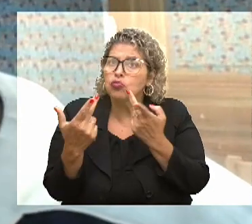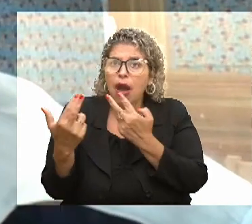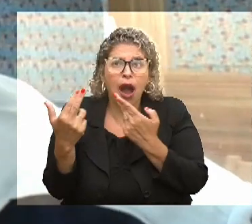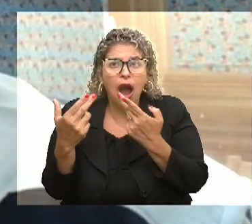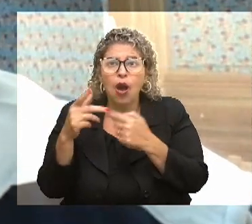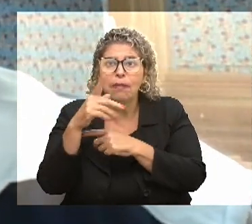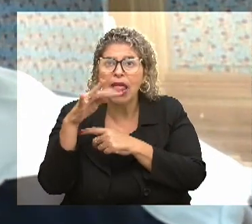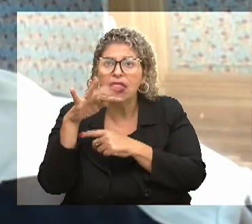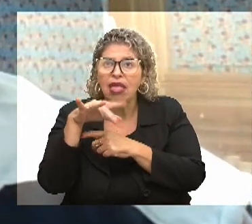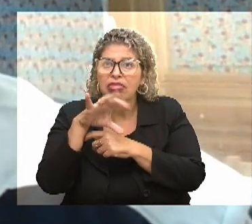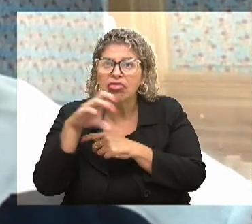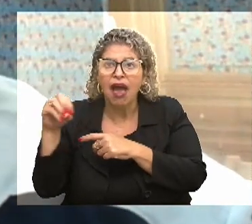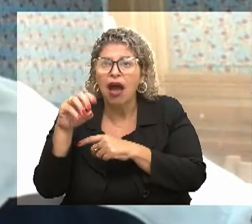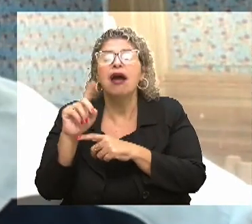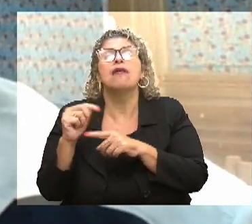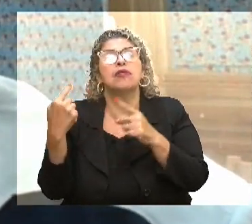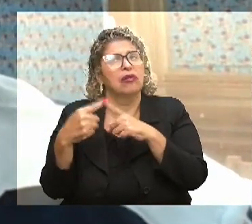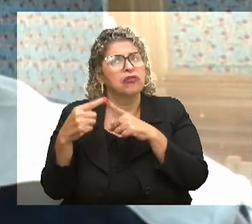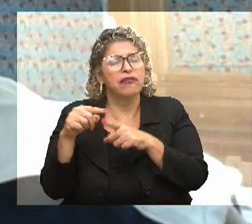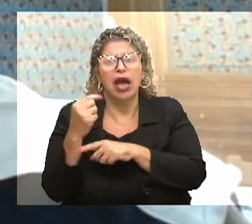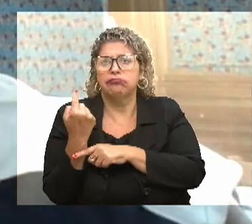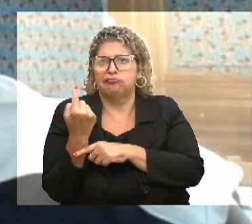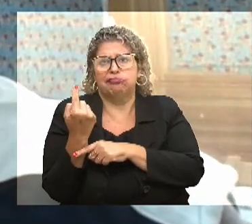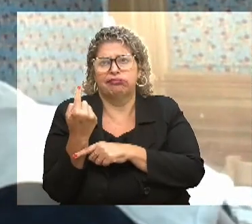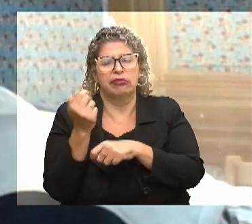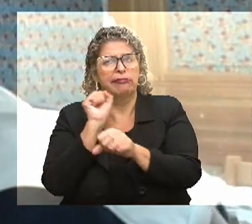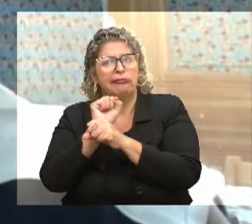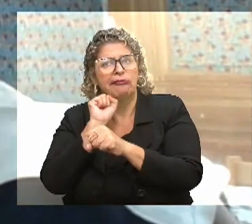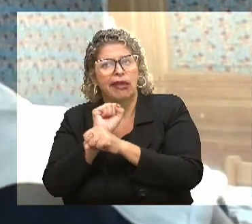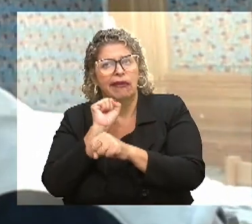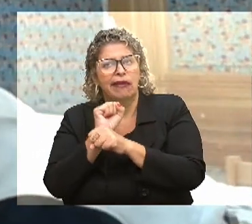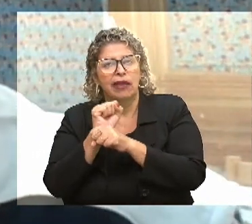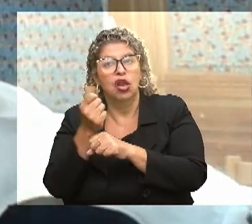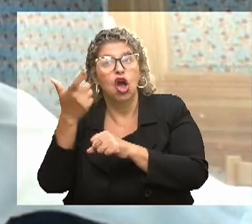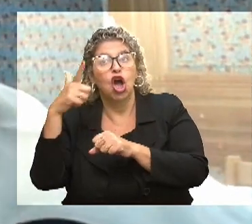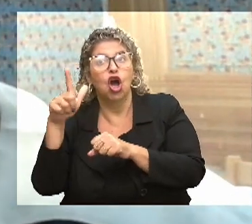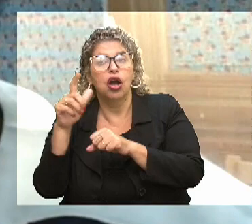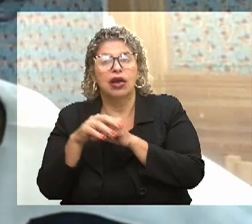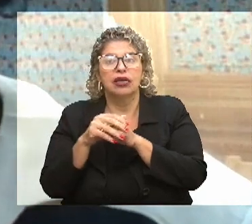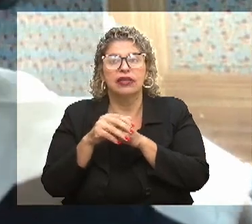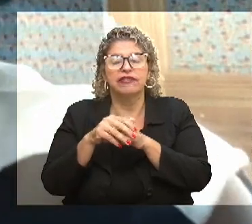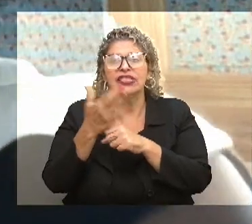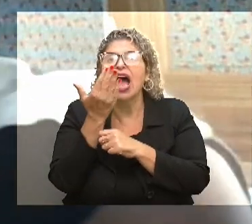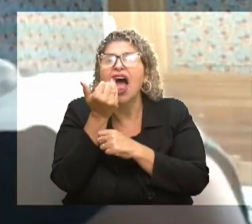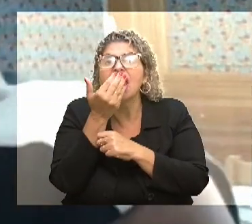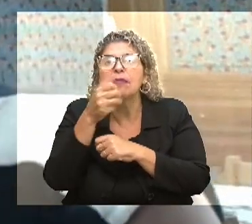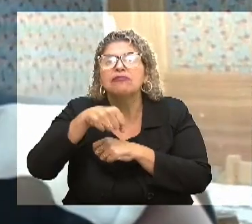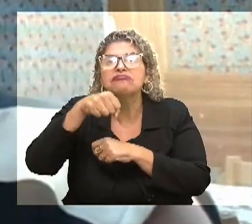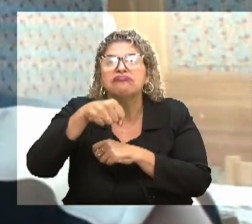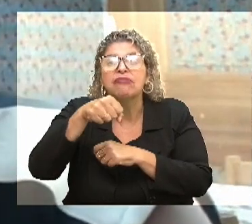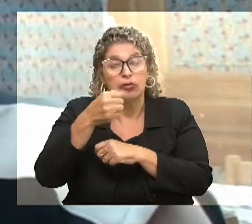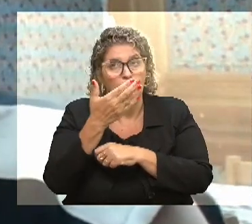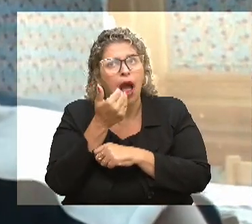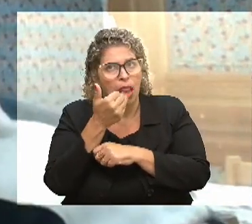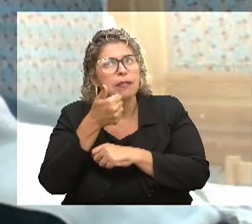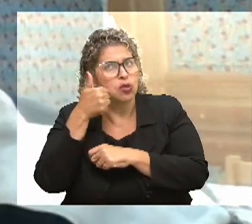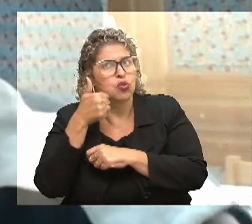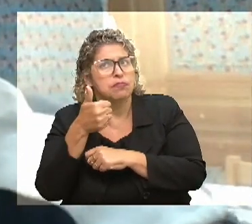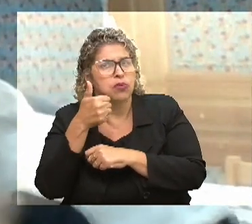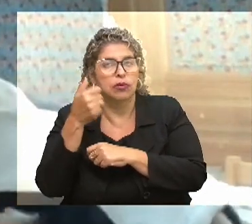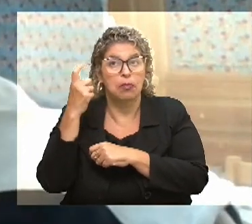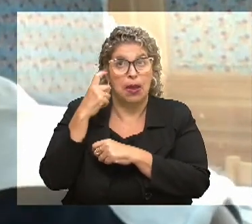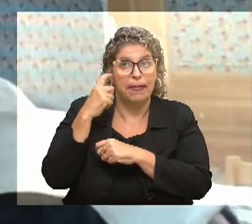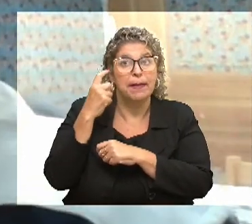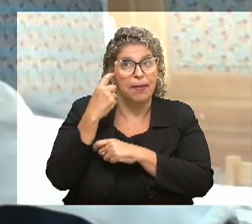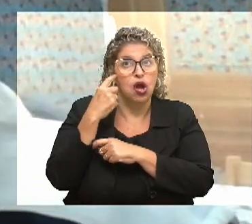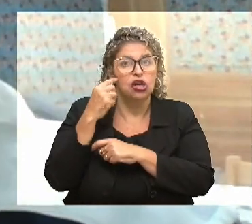planetária teve. e não só ficar esperando, às vezes, que alguém vá lá levar uma cesta básica. Claro que uma cesta básica, no meu modo de